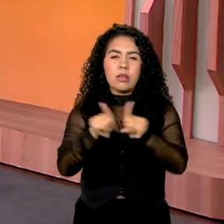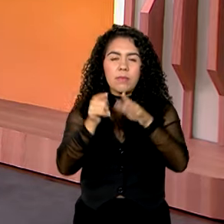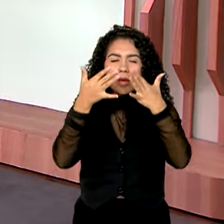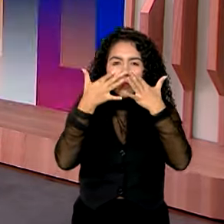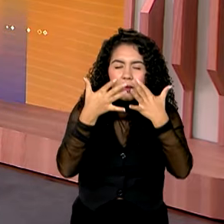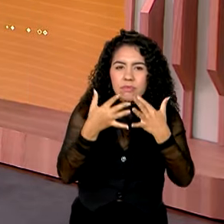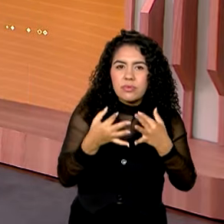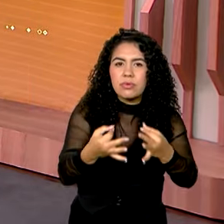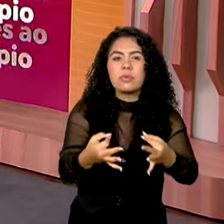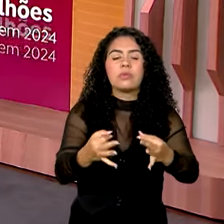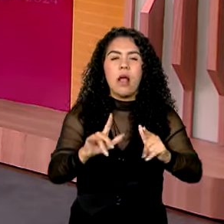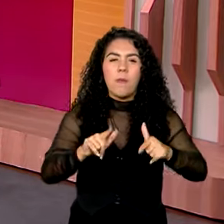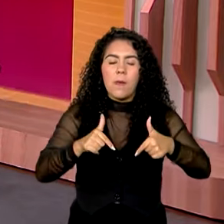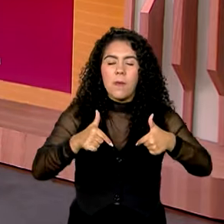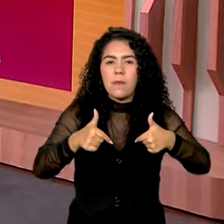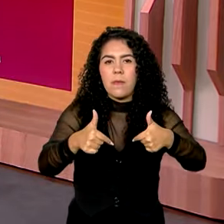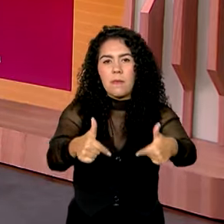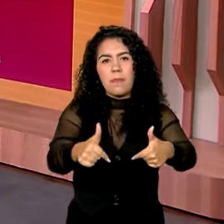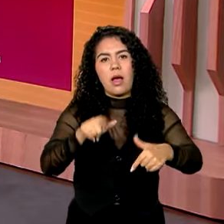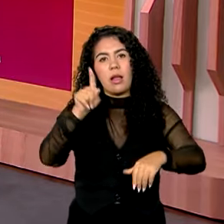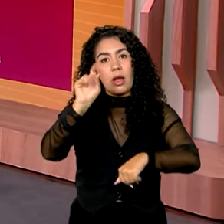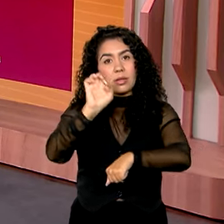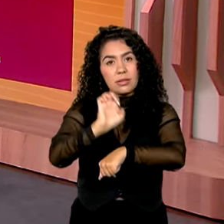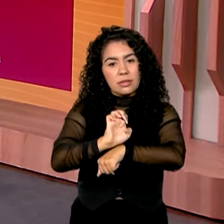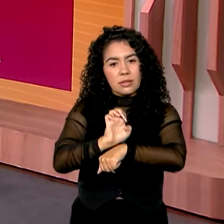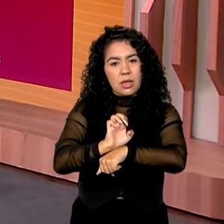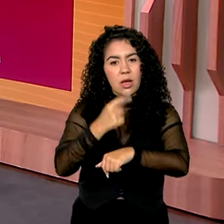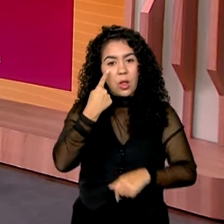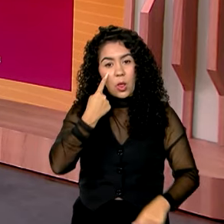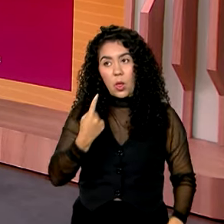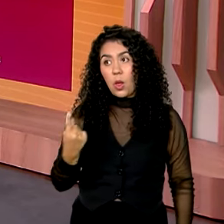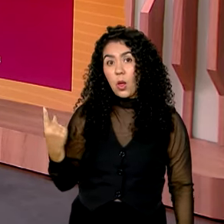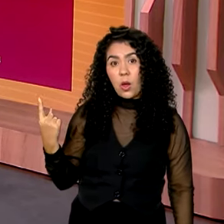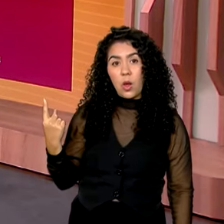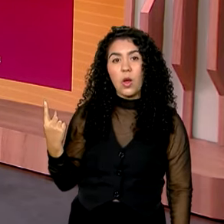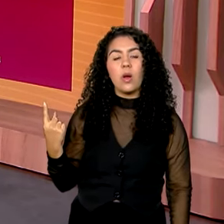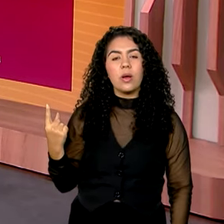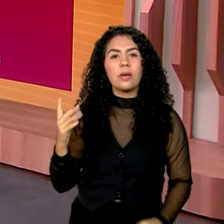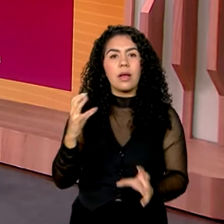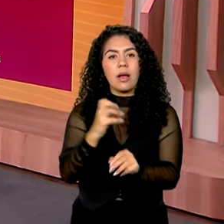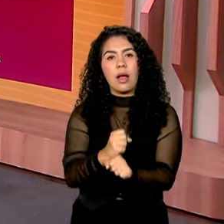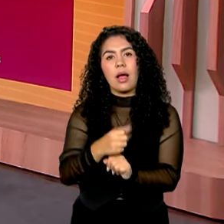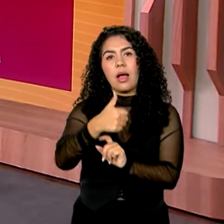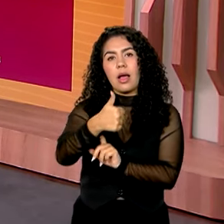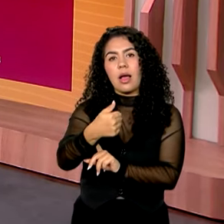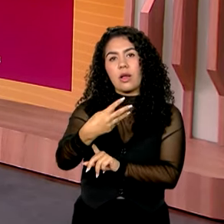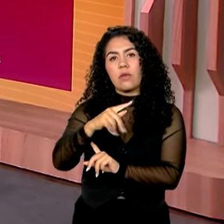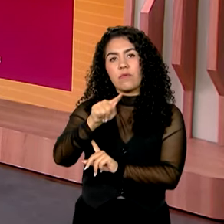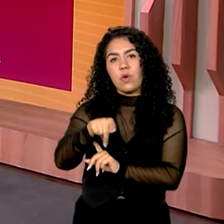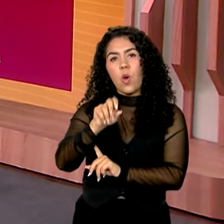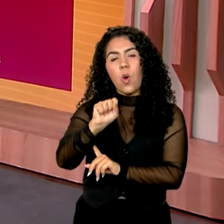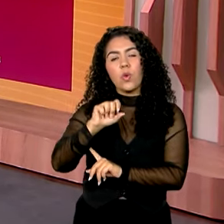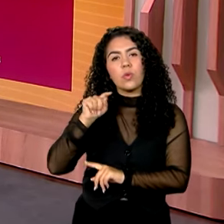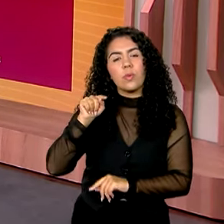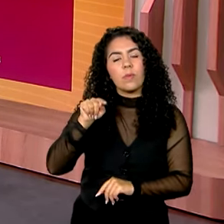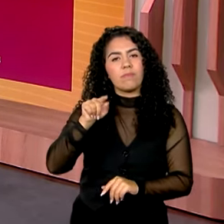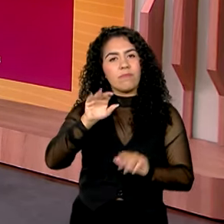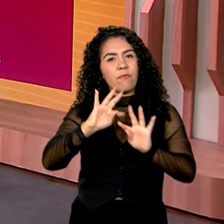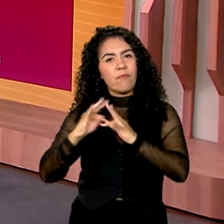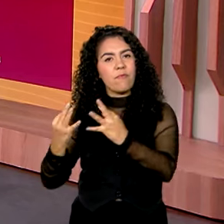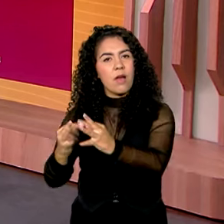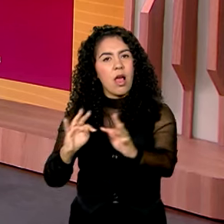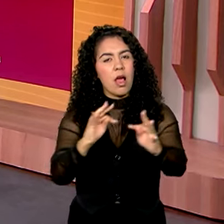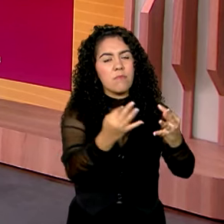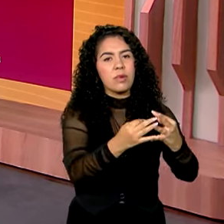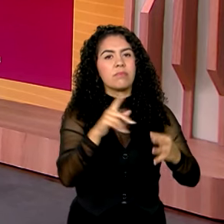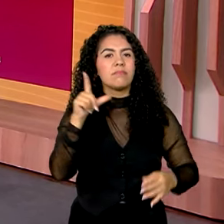atuando bastante lá no estado. Voltou à tela aqui, proteção social, 14,8 mil famílias atendidas pelo Bolsa